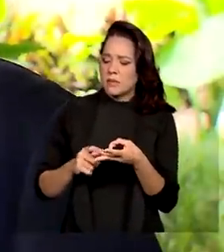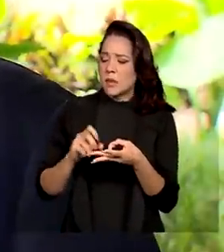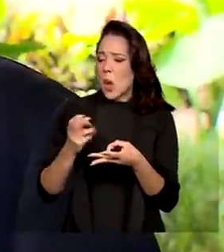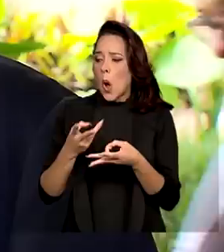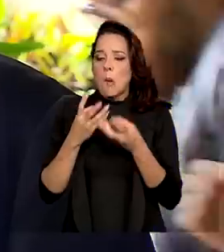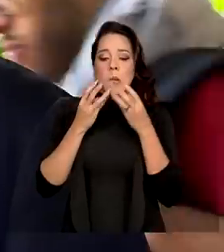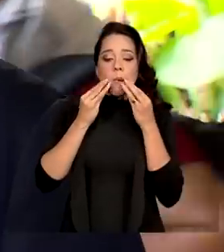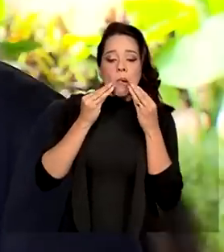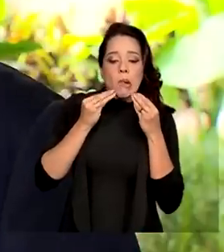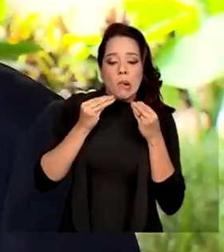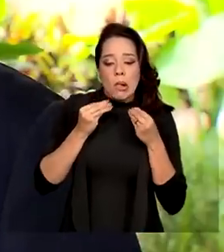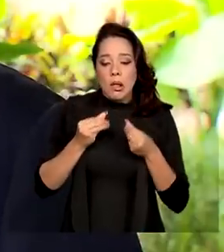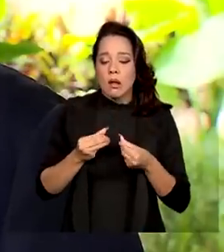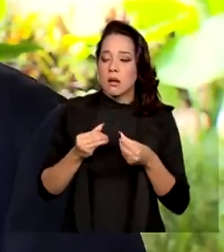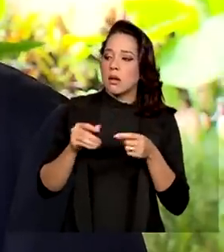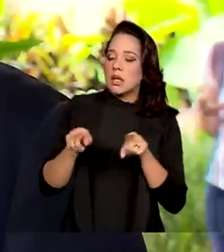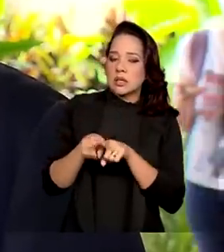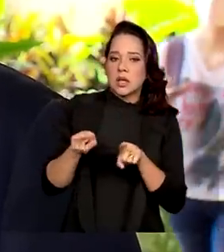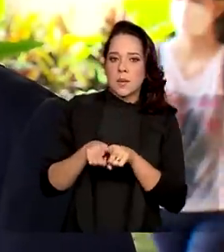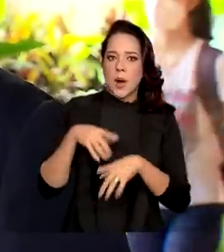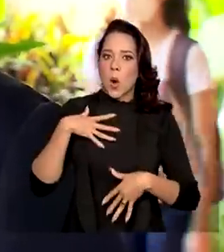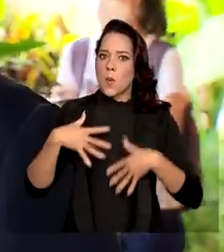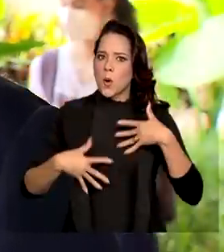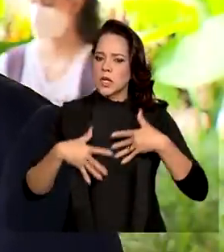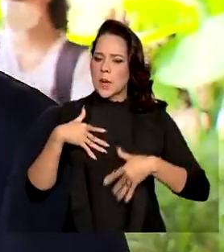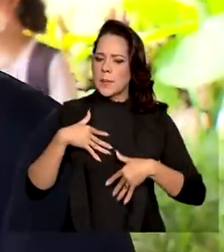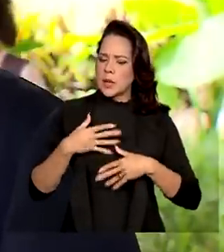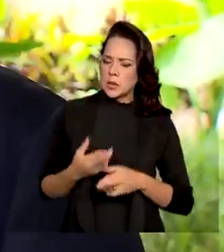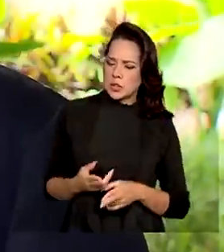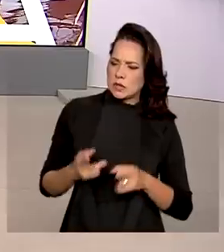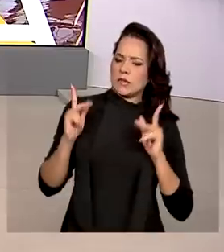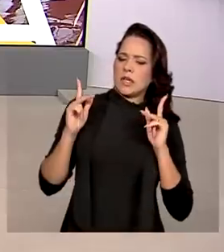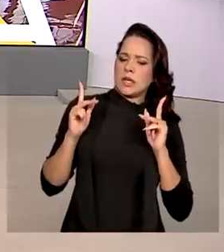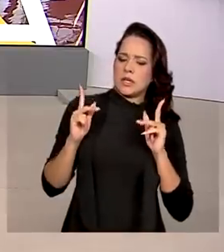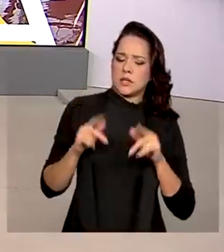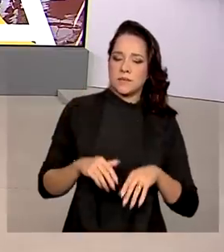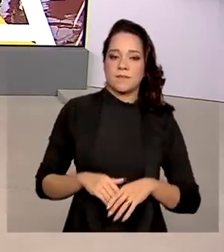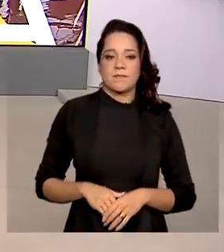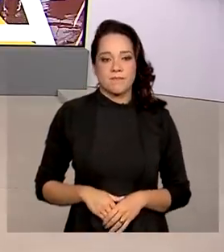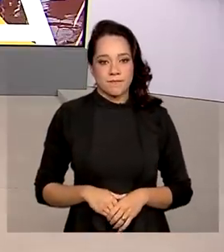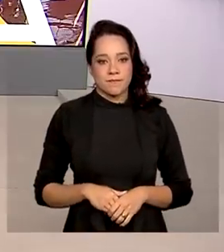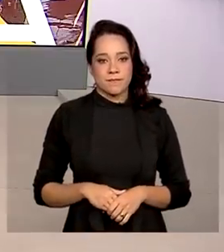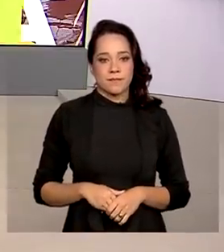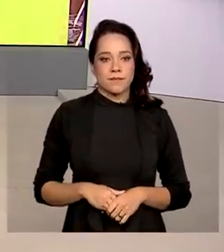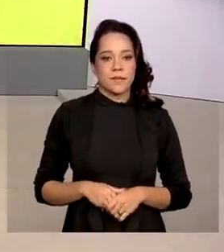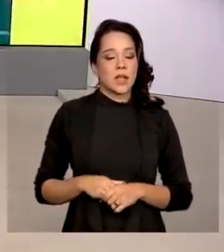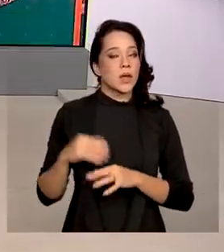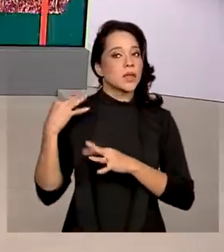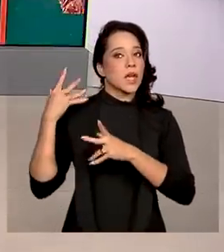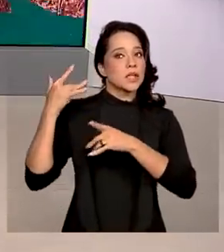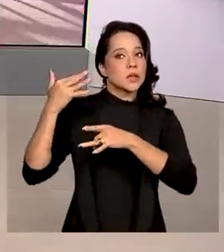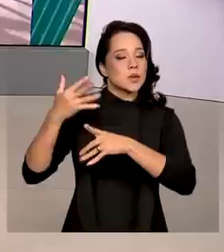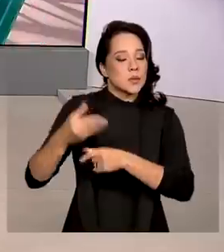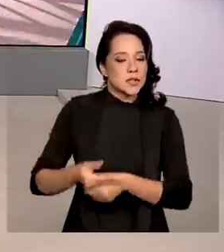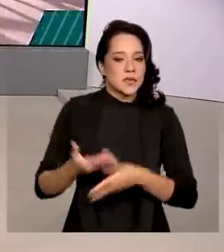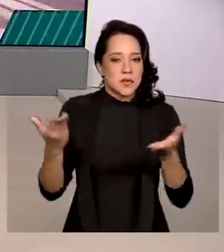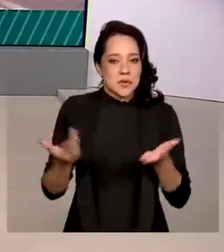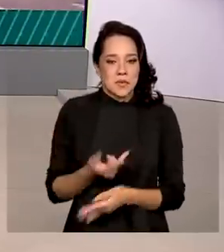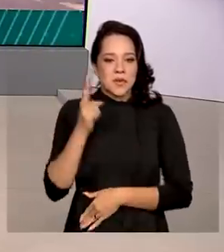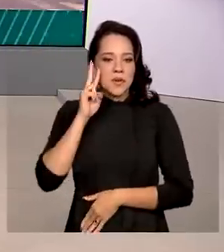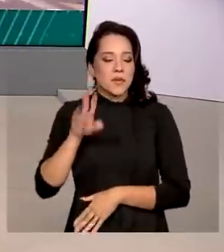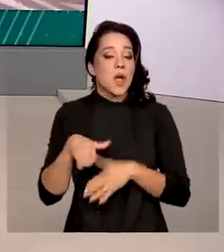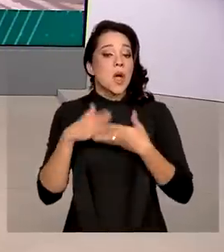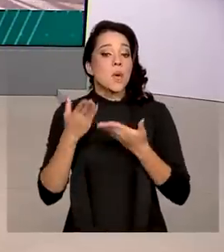Não só agressividade, mas com o comportamento alterado. Na retrospectiva de hoje, você vai ver quais